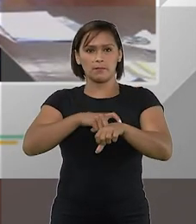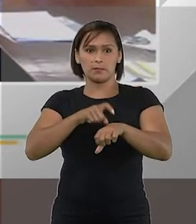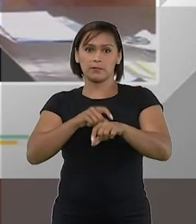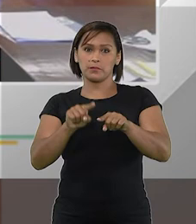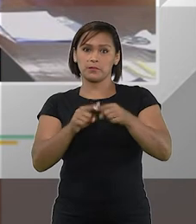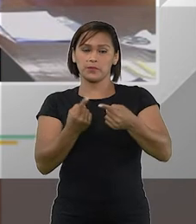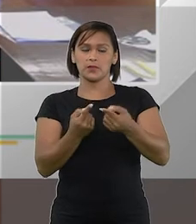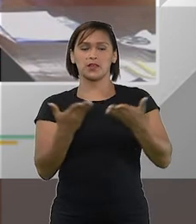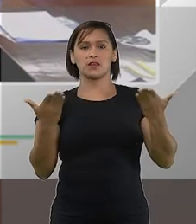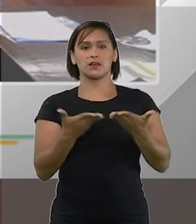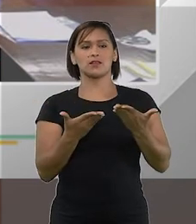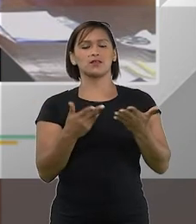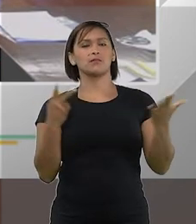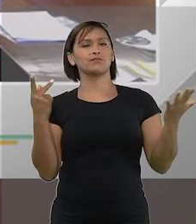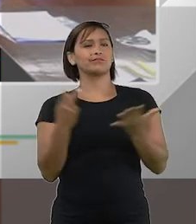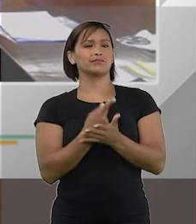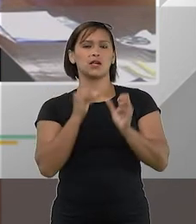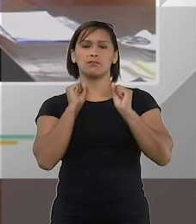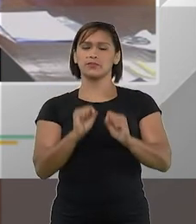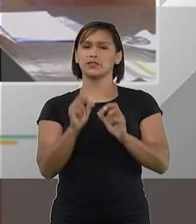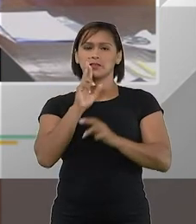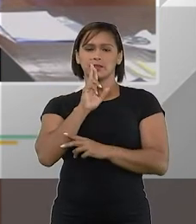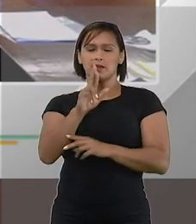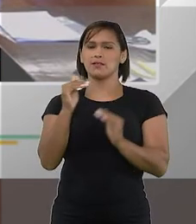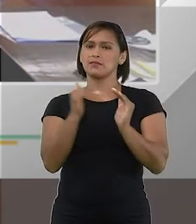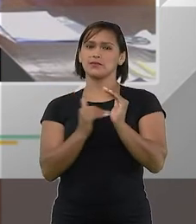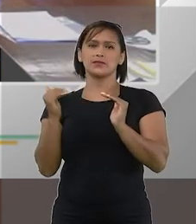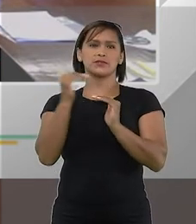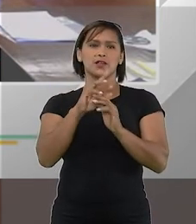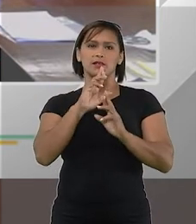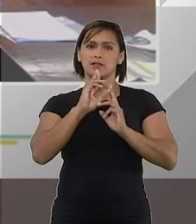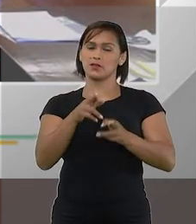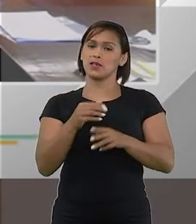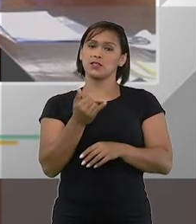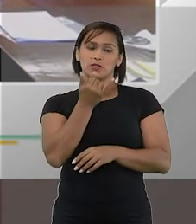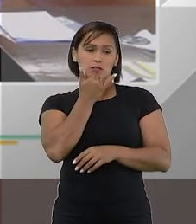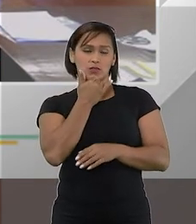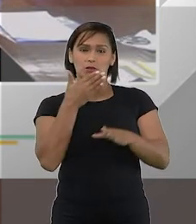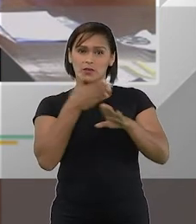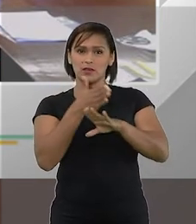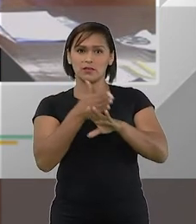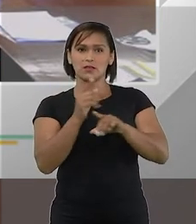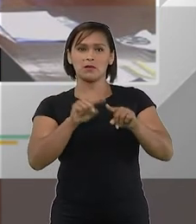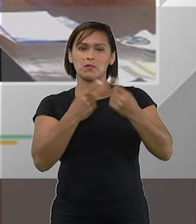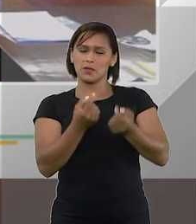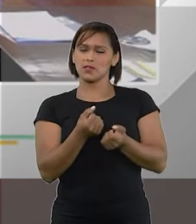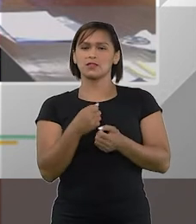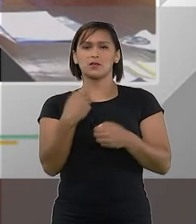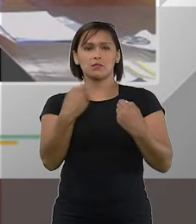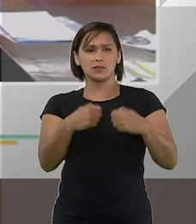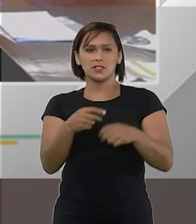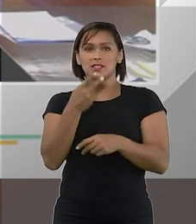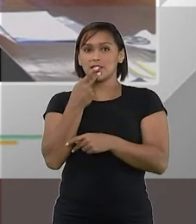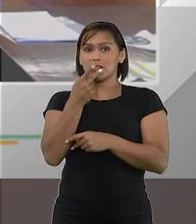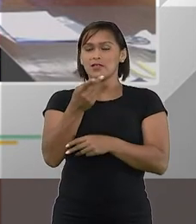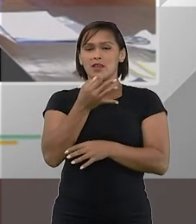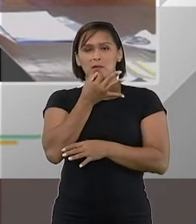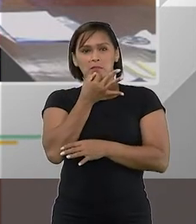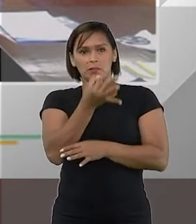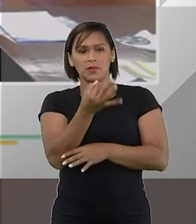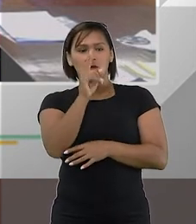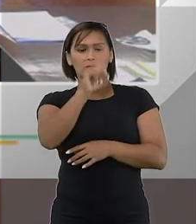que essa situação já poderia estar devidamente albergada e solucionada desculpe essa intervenção mas não poderia deixar